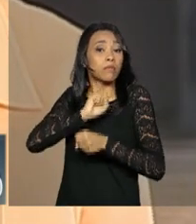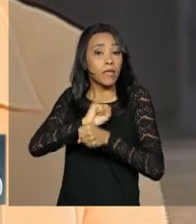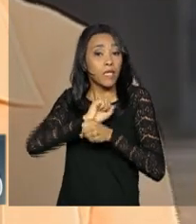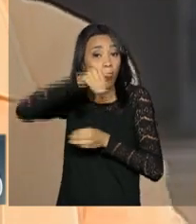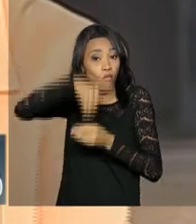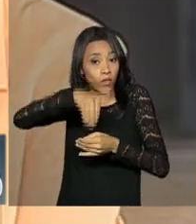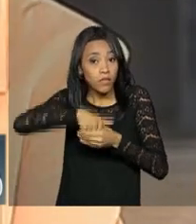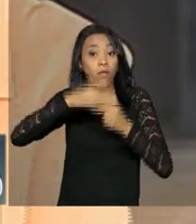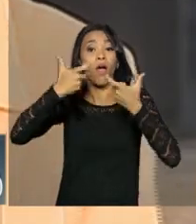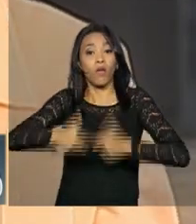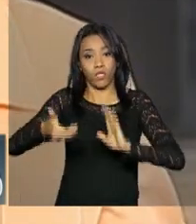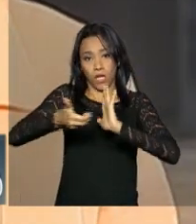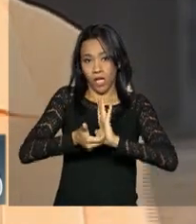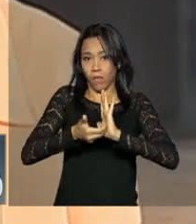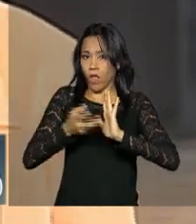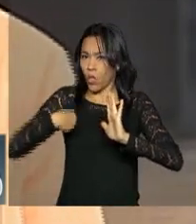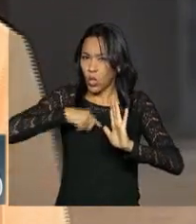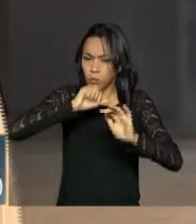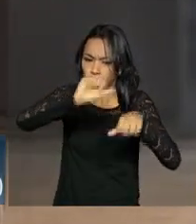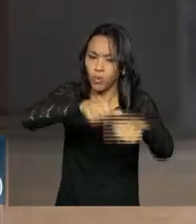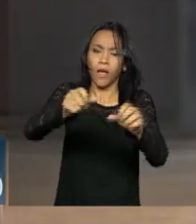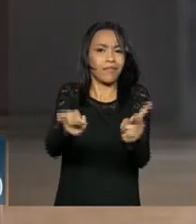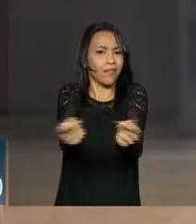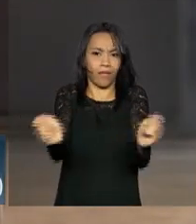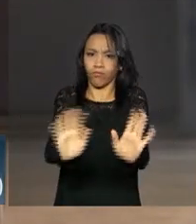Câmara. Nós não iremos mexer em nada, atualmente.